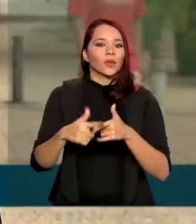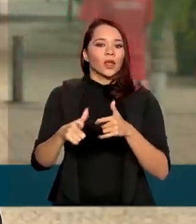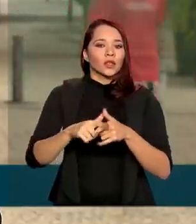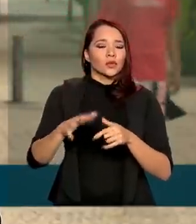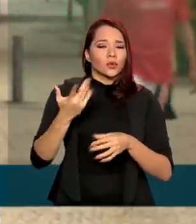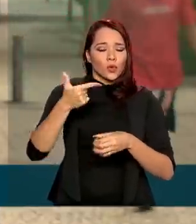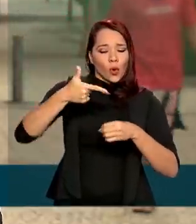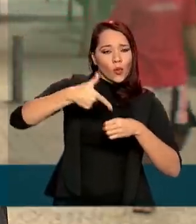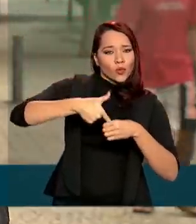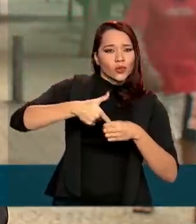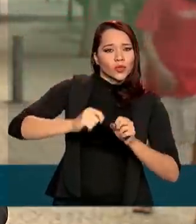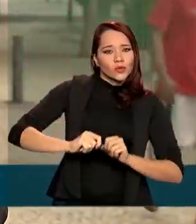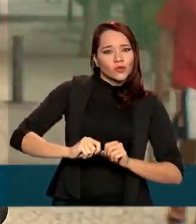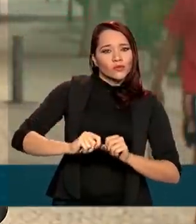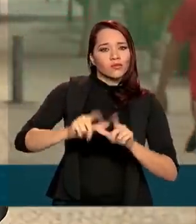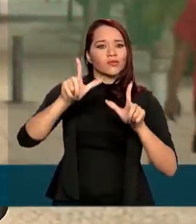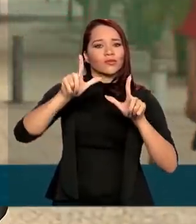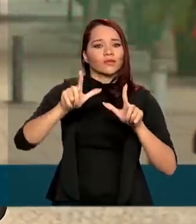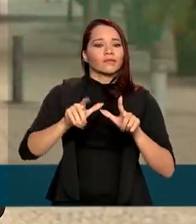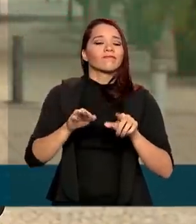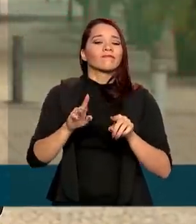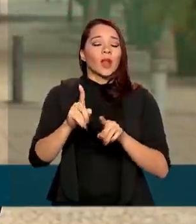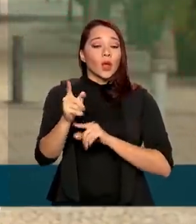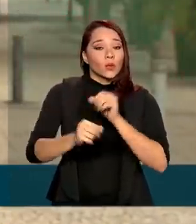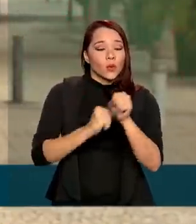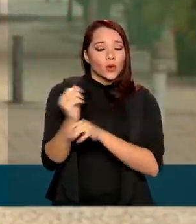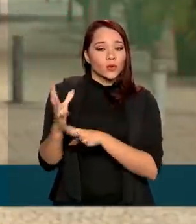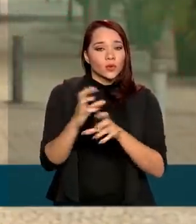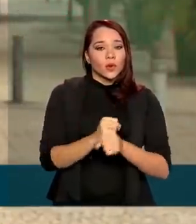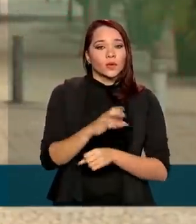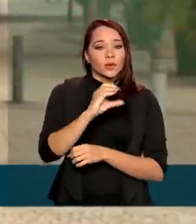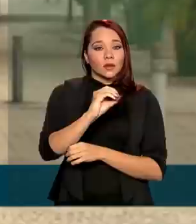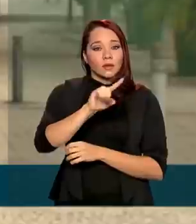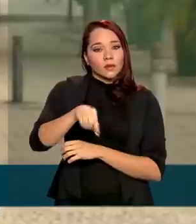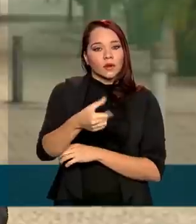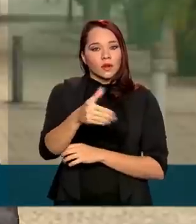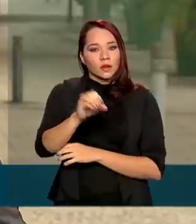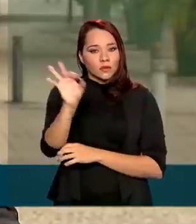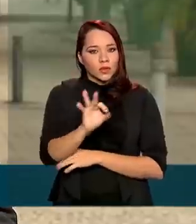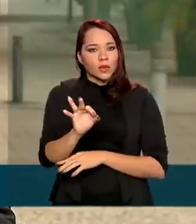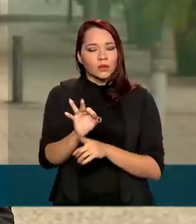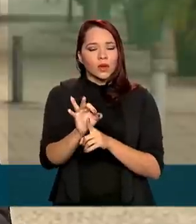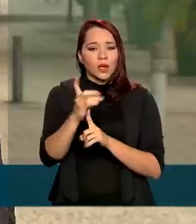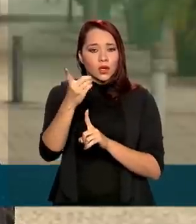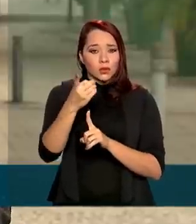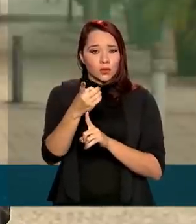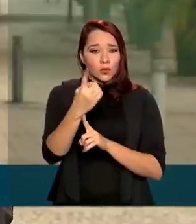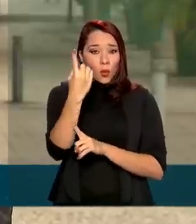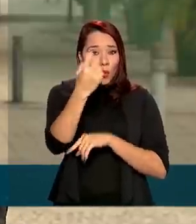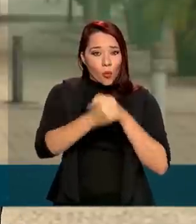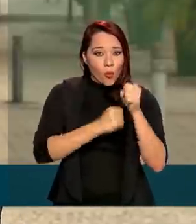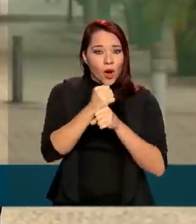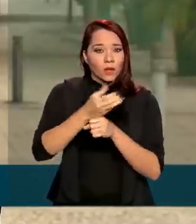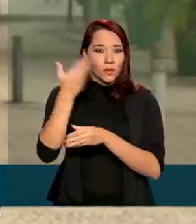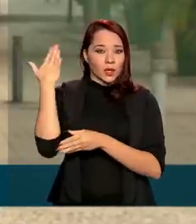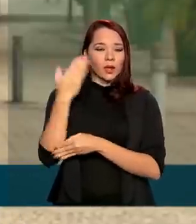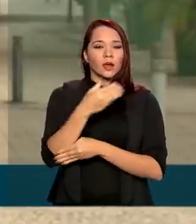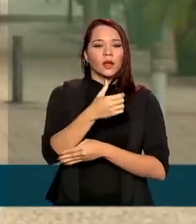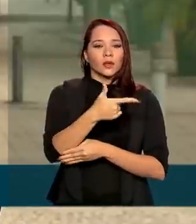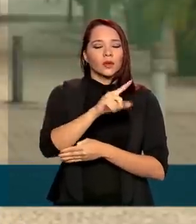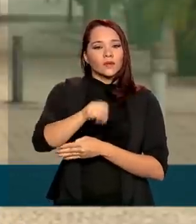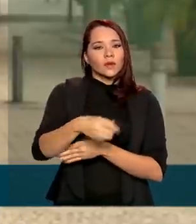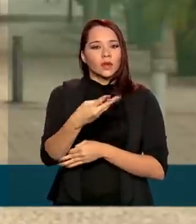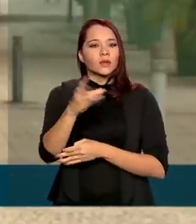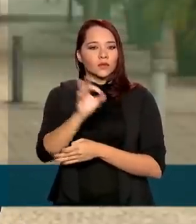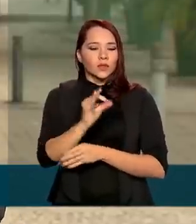preço dos combustíveis. No ano, a inflação acumula uma alta de 0,10% e nos últimos 12 meses, 2,3%,